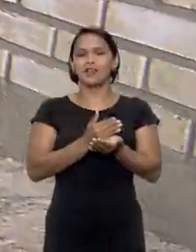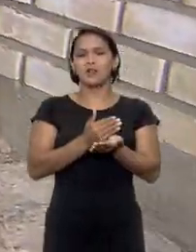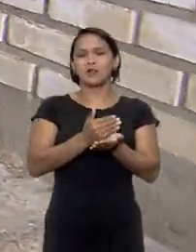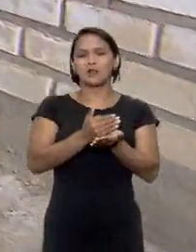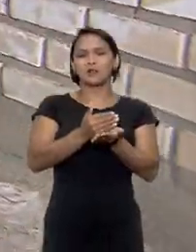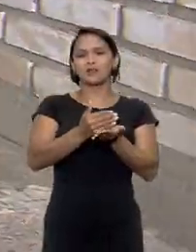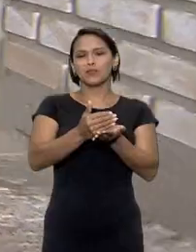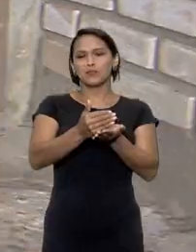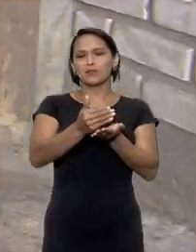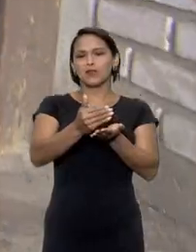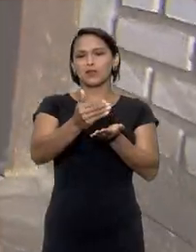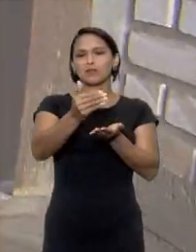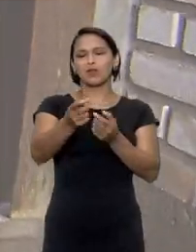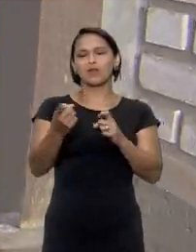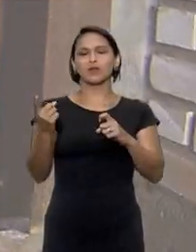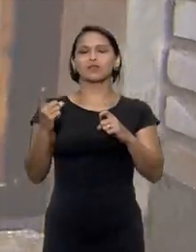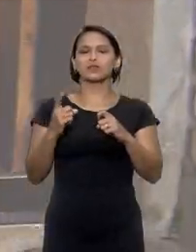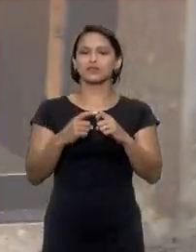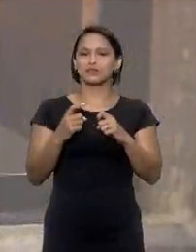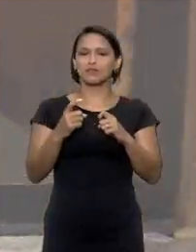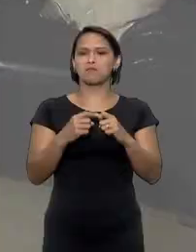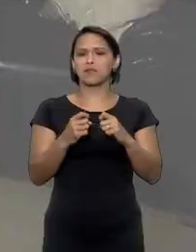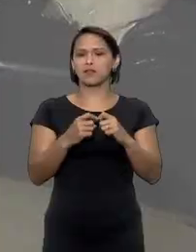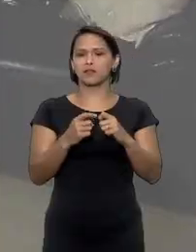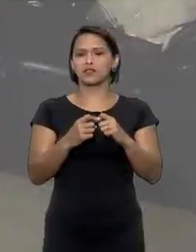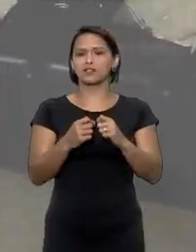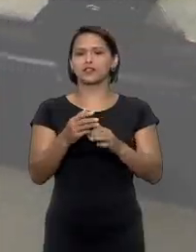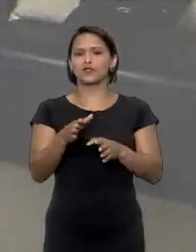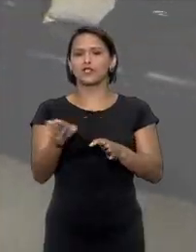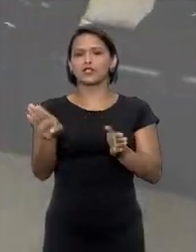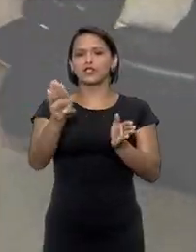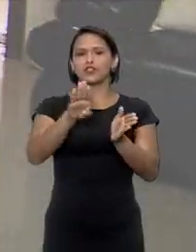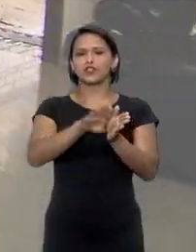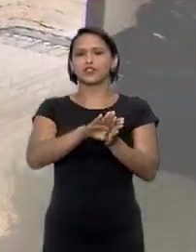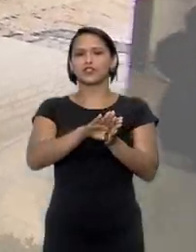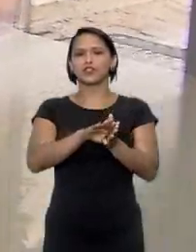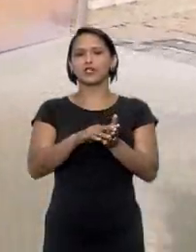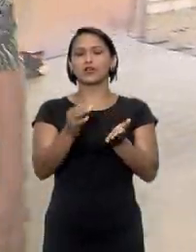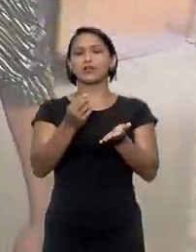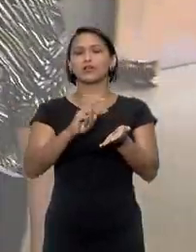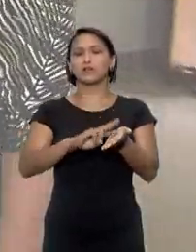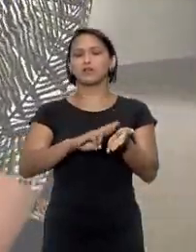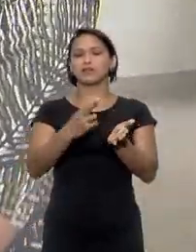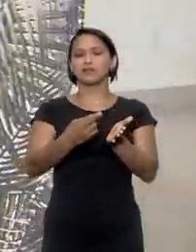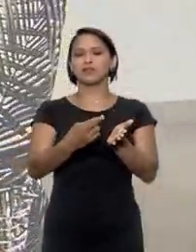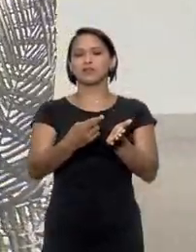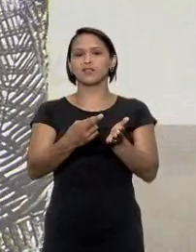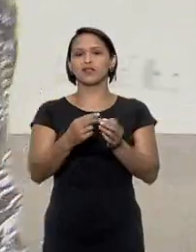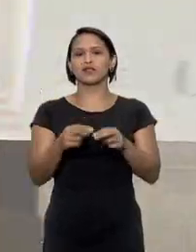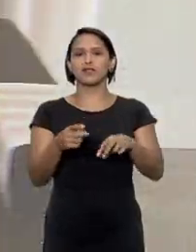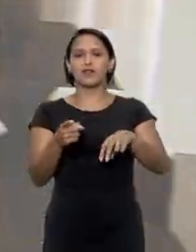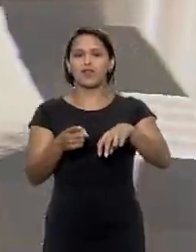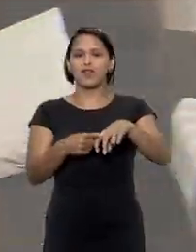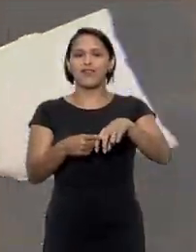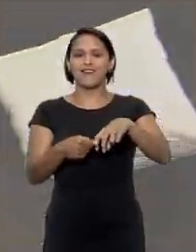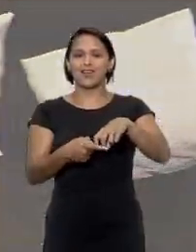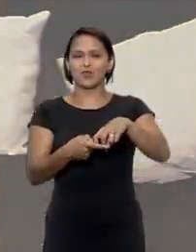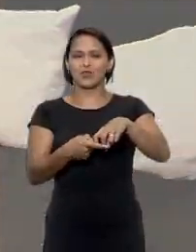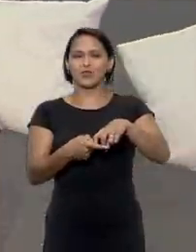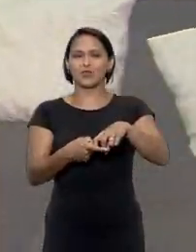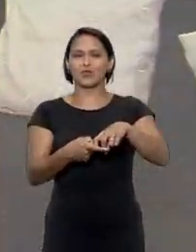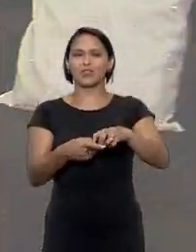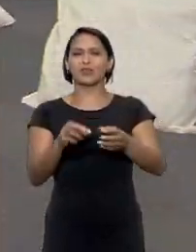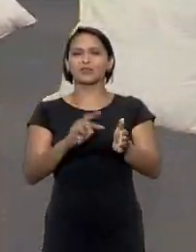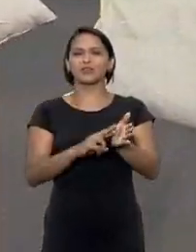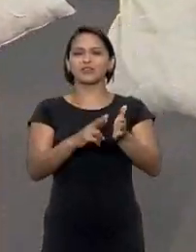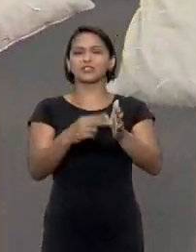diversas sessões de fisioterapia veio o diagnóstico degeneração dos discos da coluna a indicação